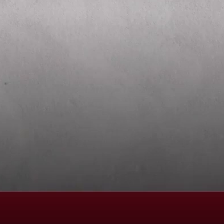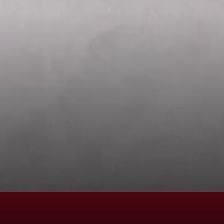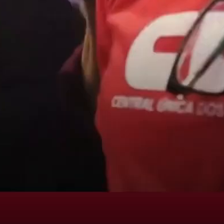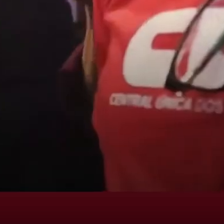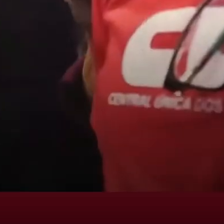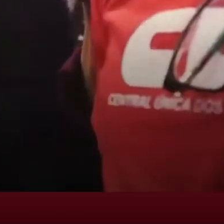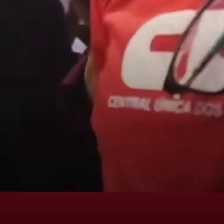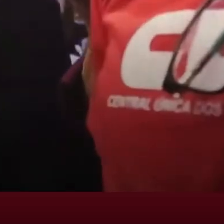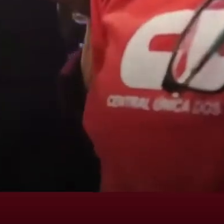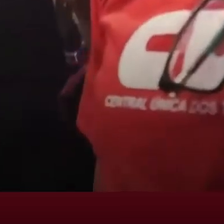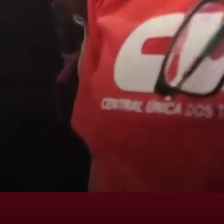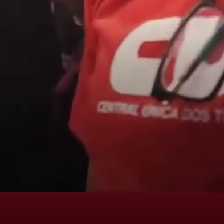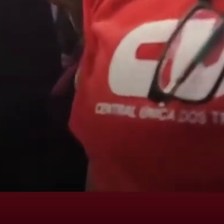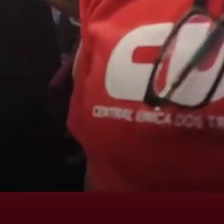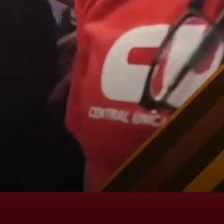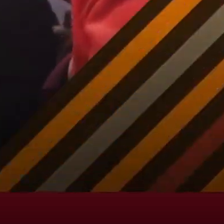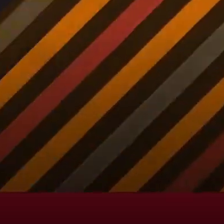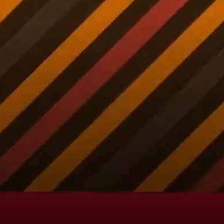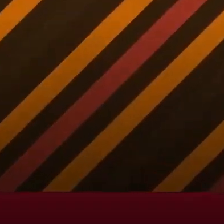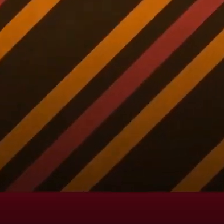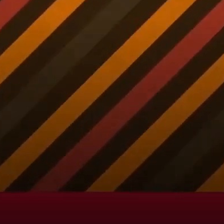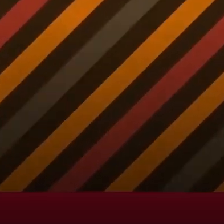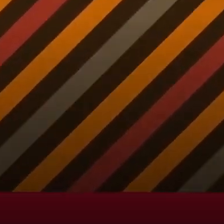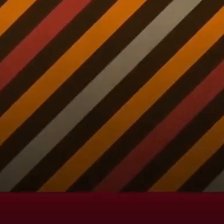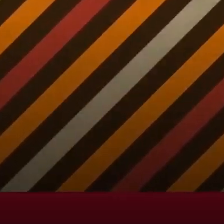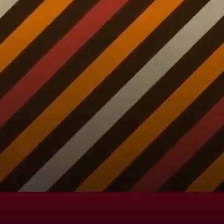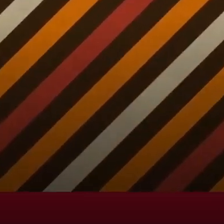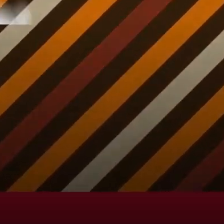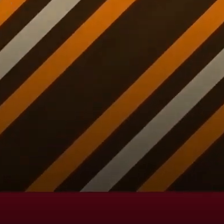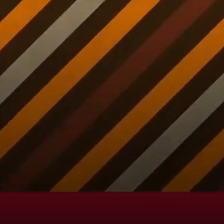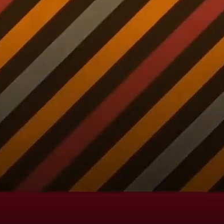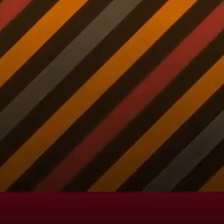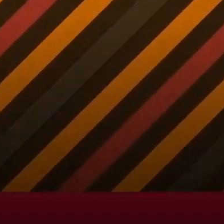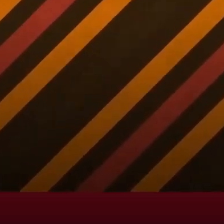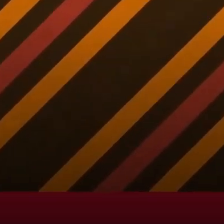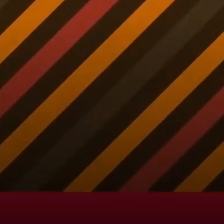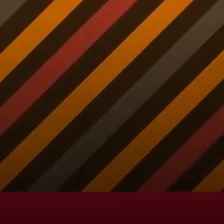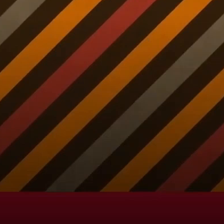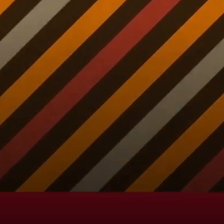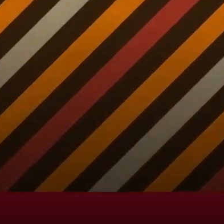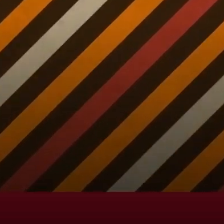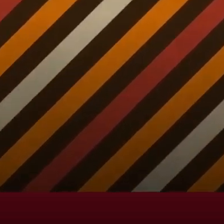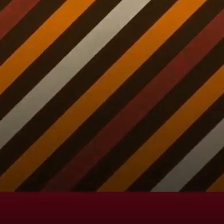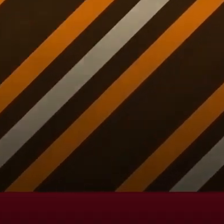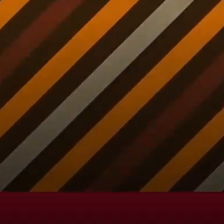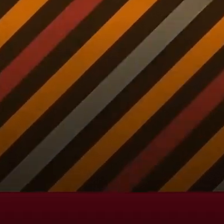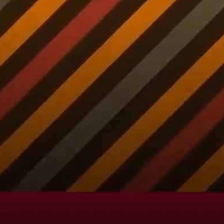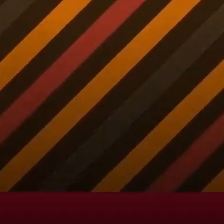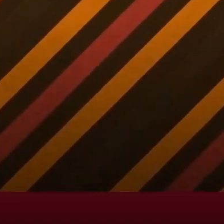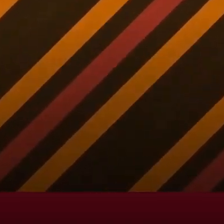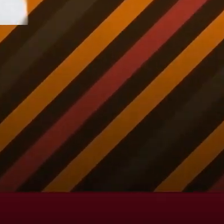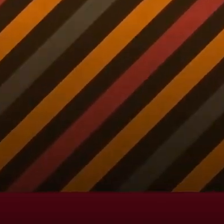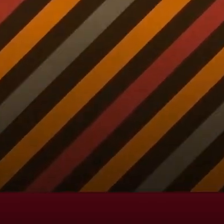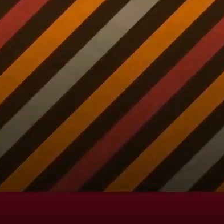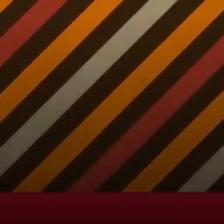debates e muita política. Curta, compartilhe e ative o sininho para receber as novidades.